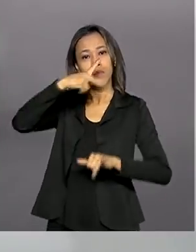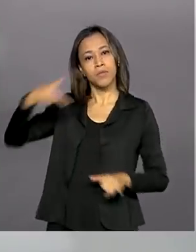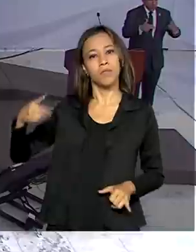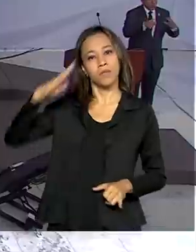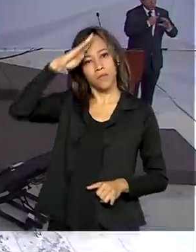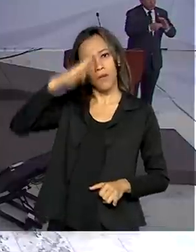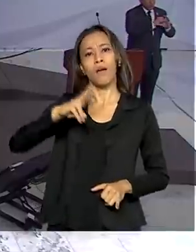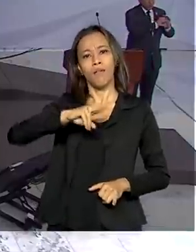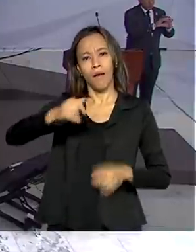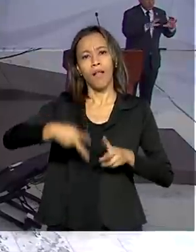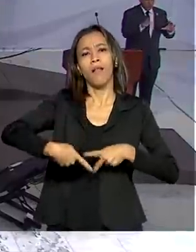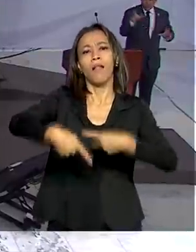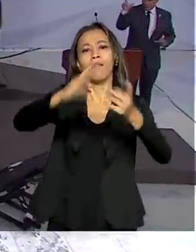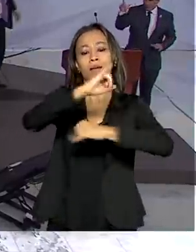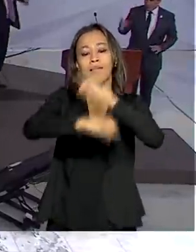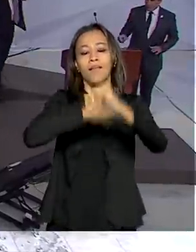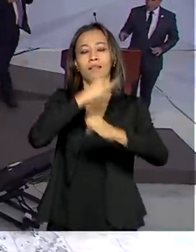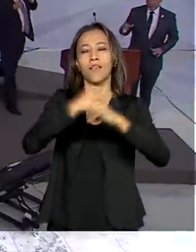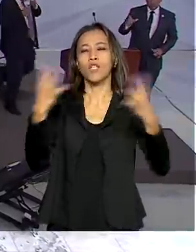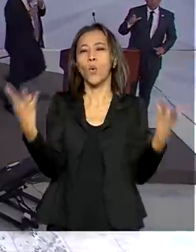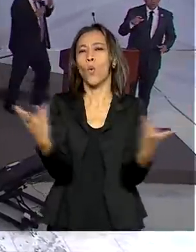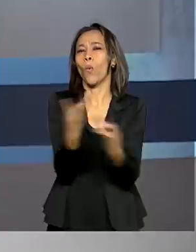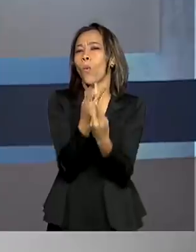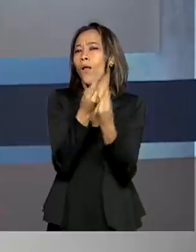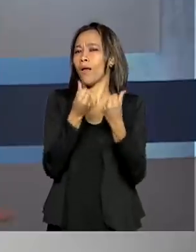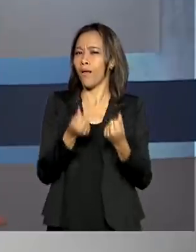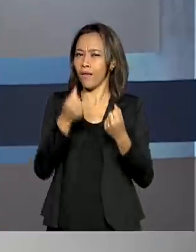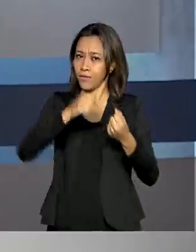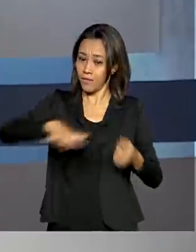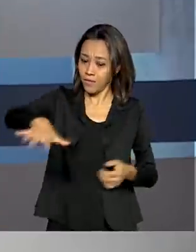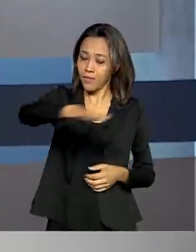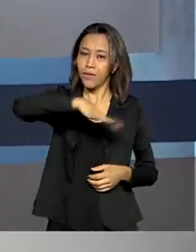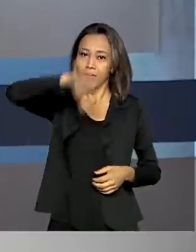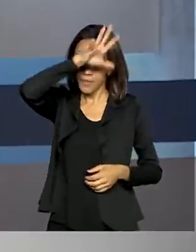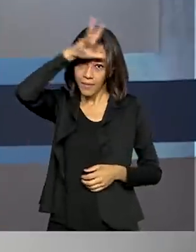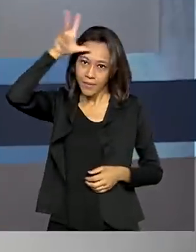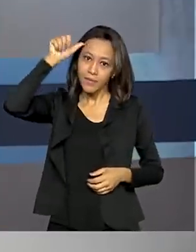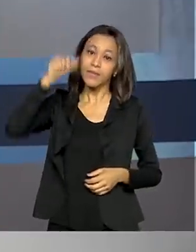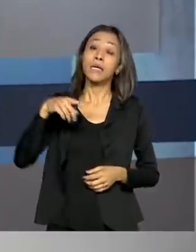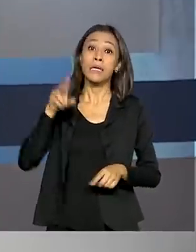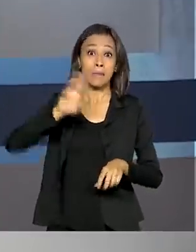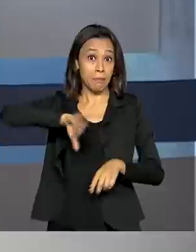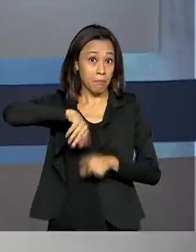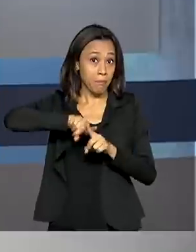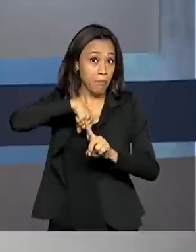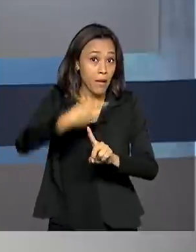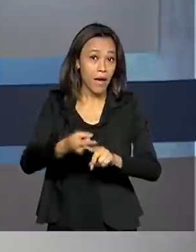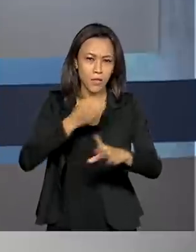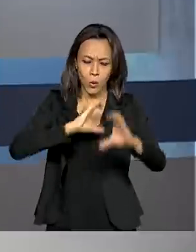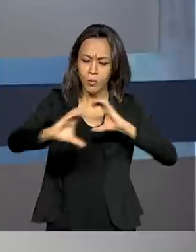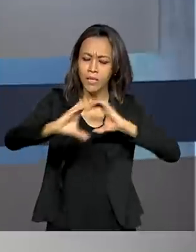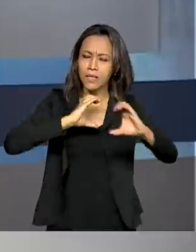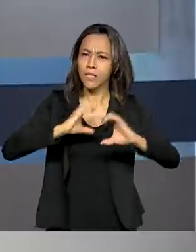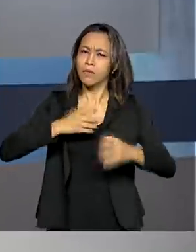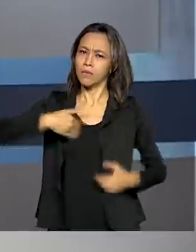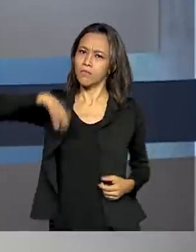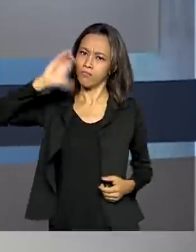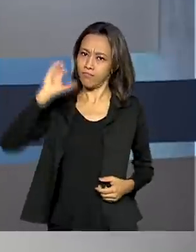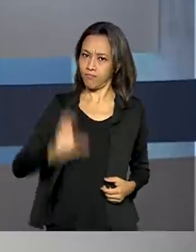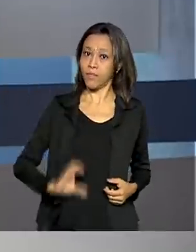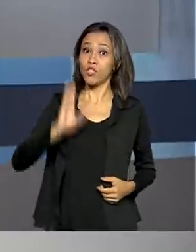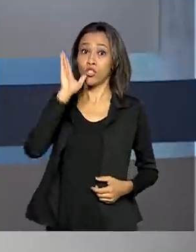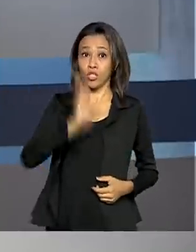internet de qualidade para a Amazônia. E para levar mais comunicação e cidadania a todo o país, foi